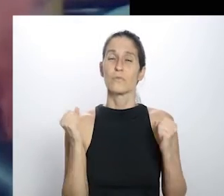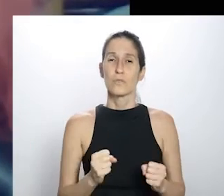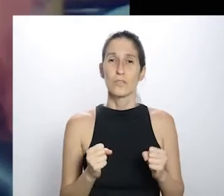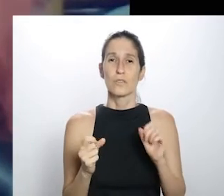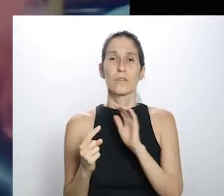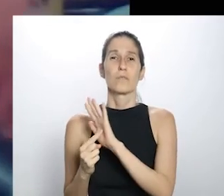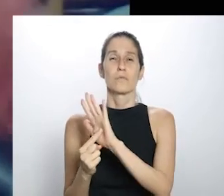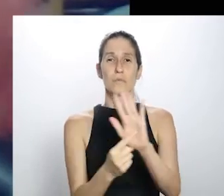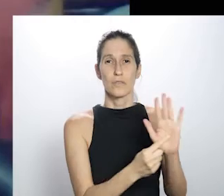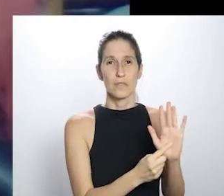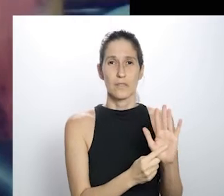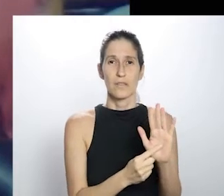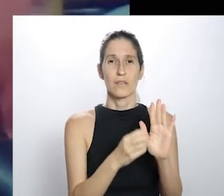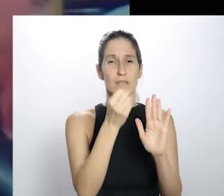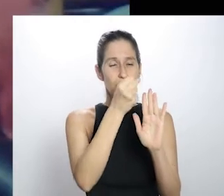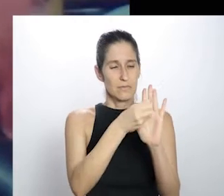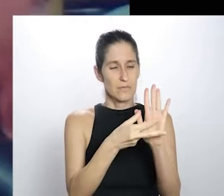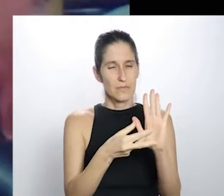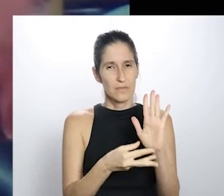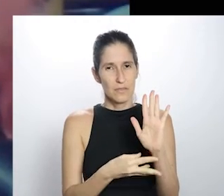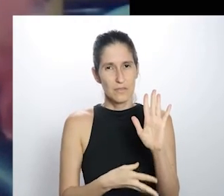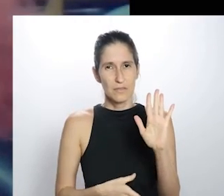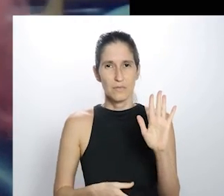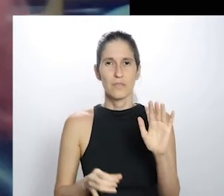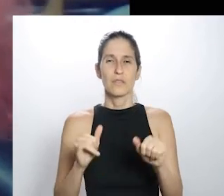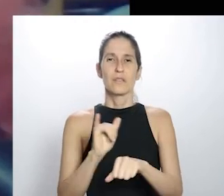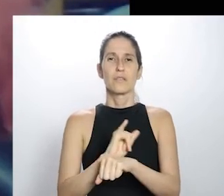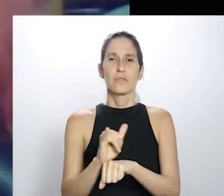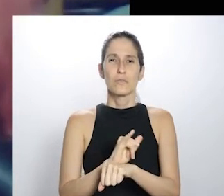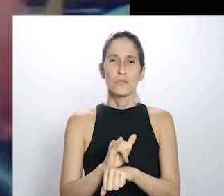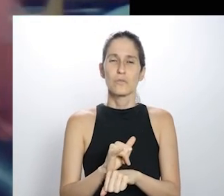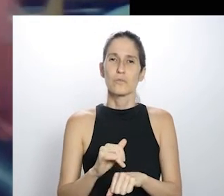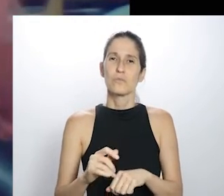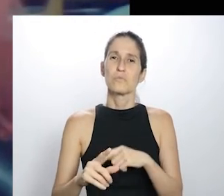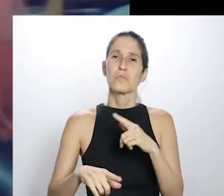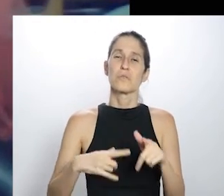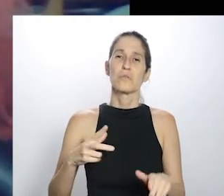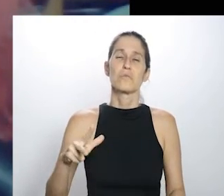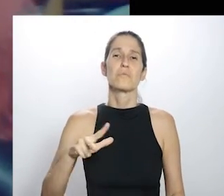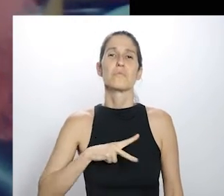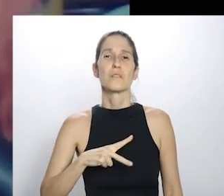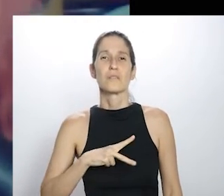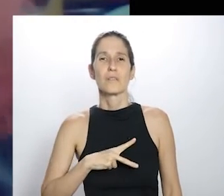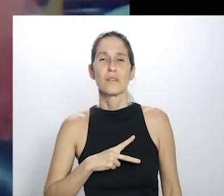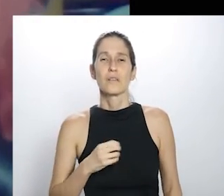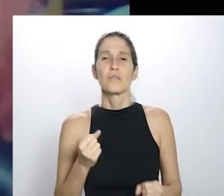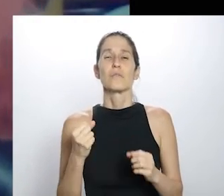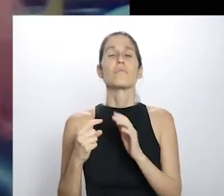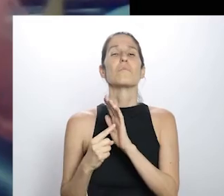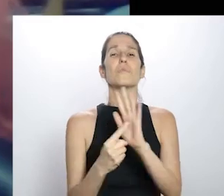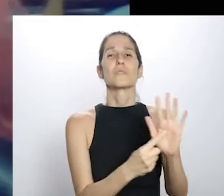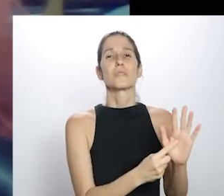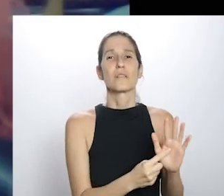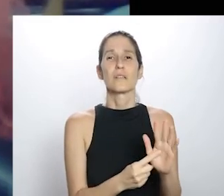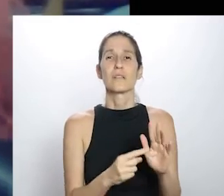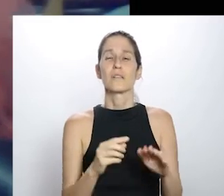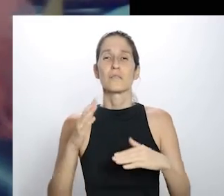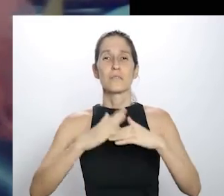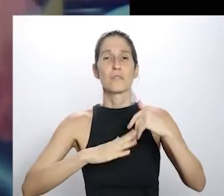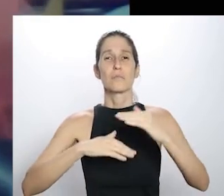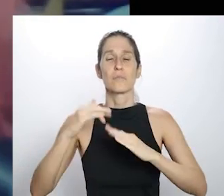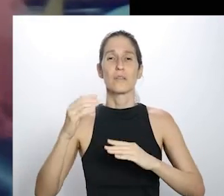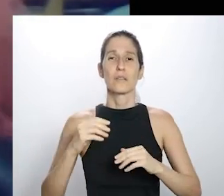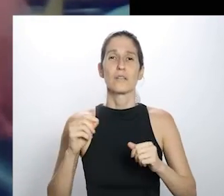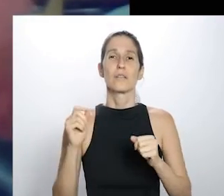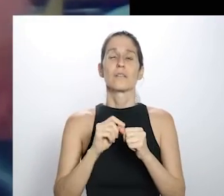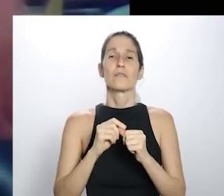colocar aqui, não sei se no chat do YouTube ou aqui no nosso chat privado, as coisas que tem produzido, os vídeos